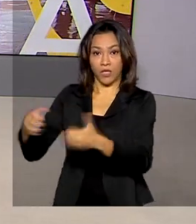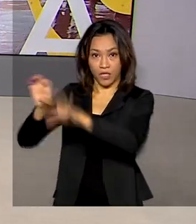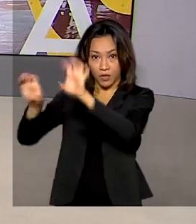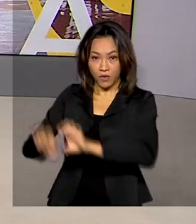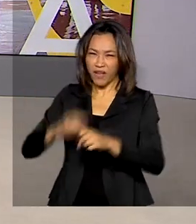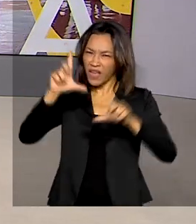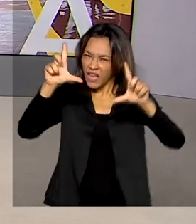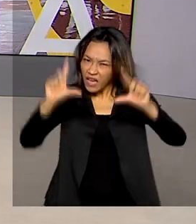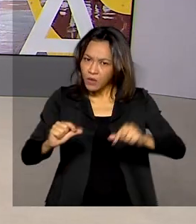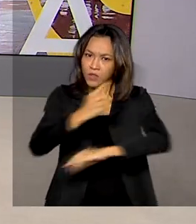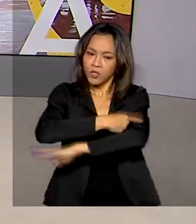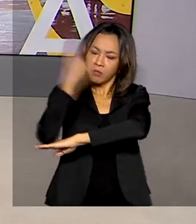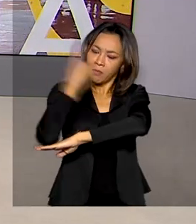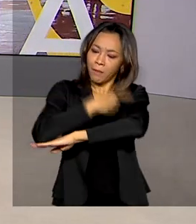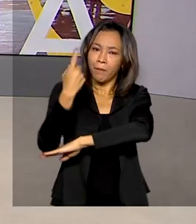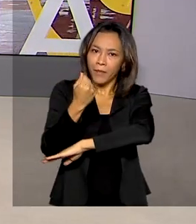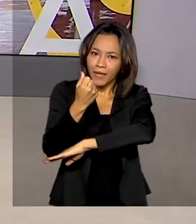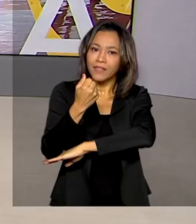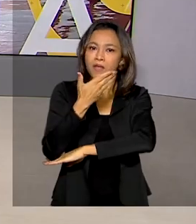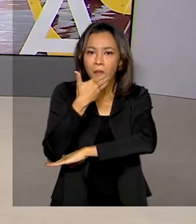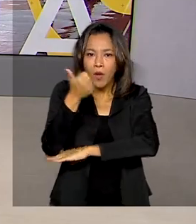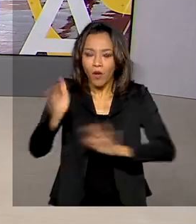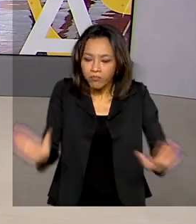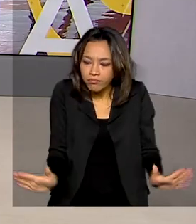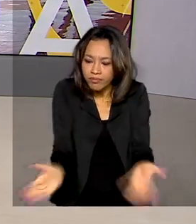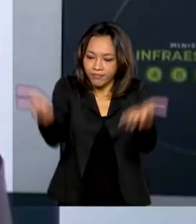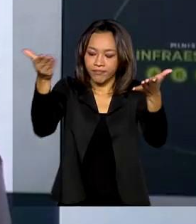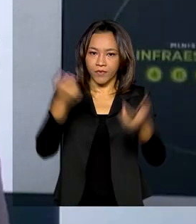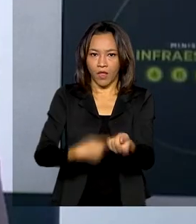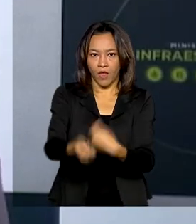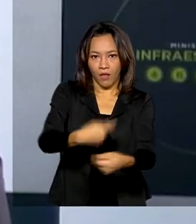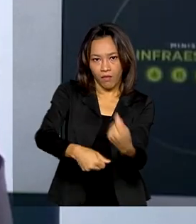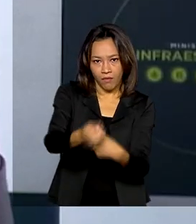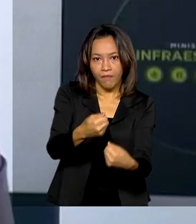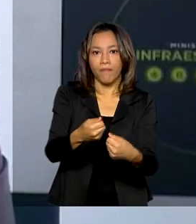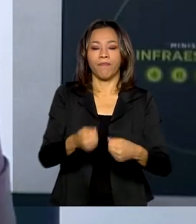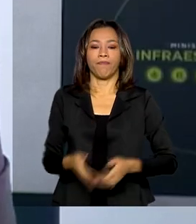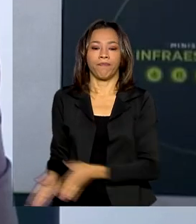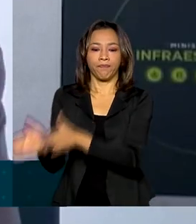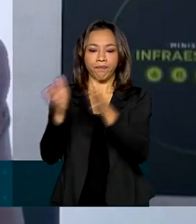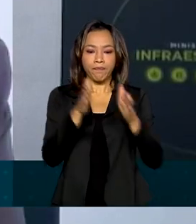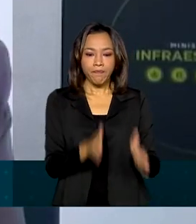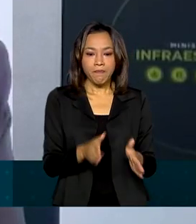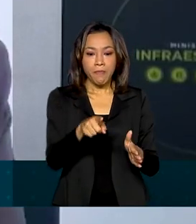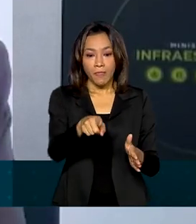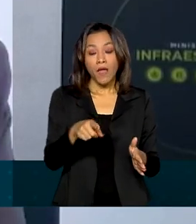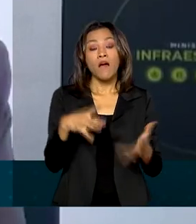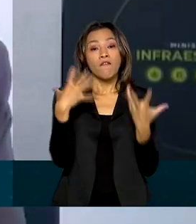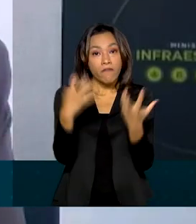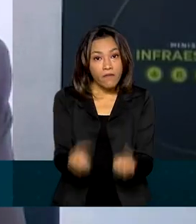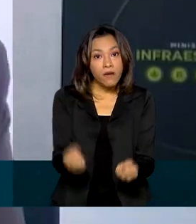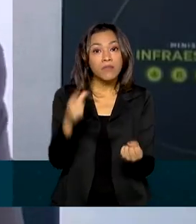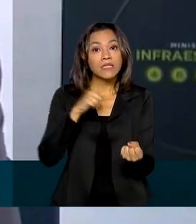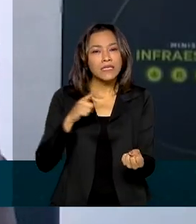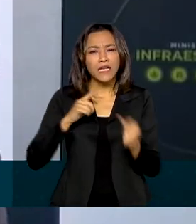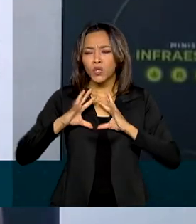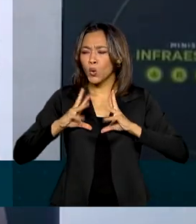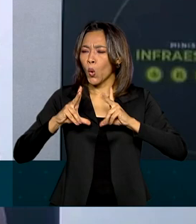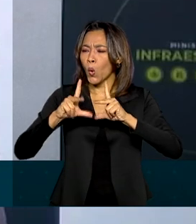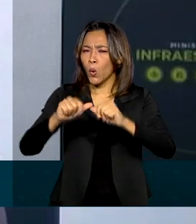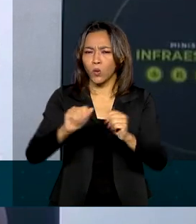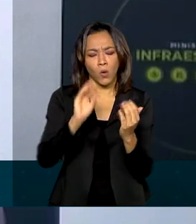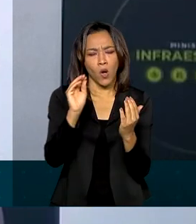pedágios e beneficiar o agronegócio. Nós vamos ter todos os recursos dentro dos projetos.